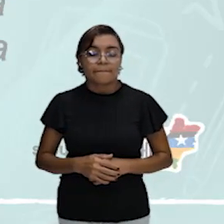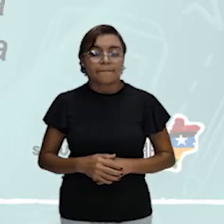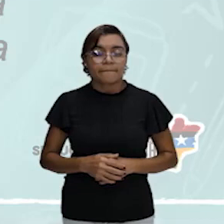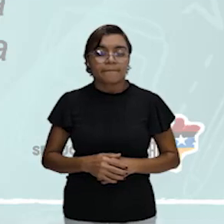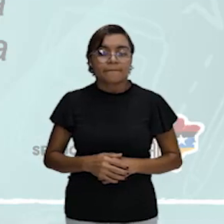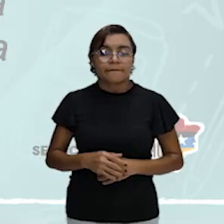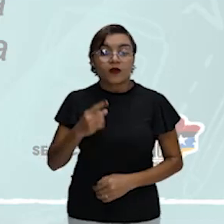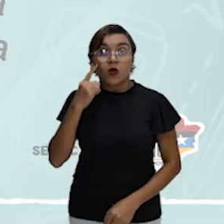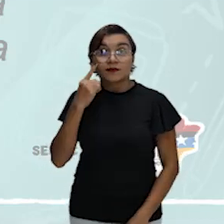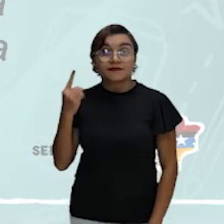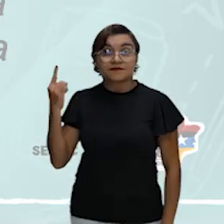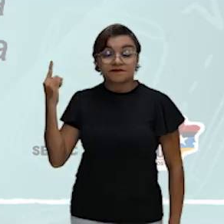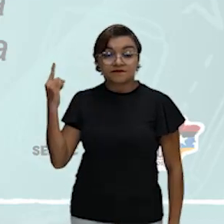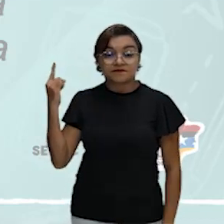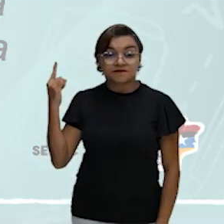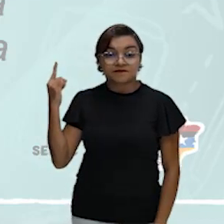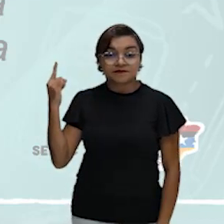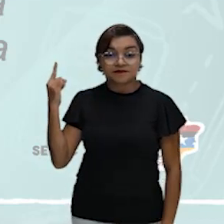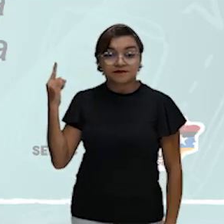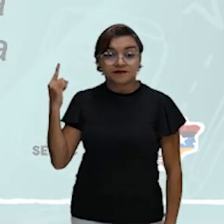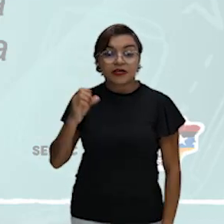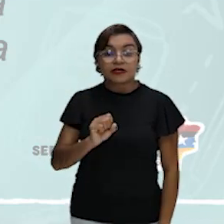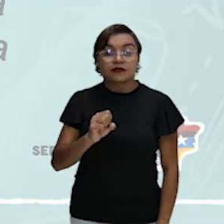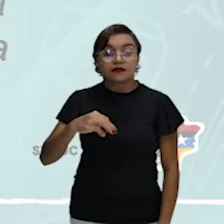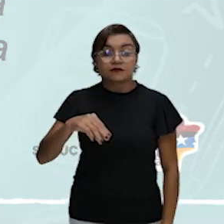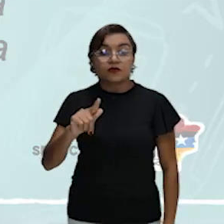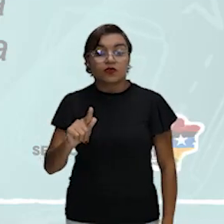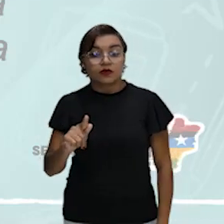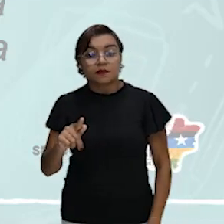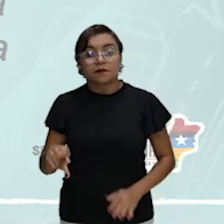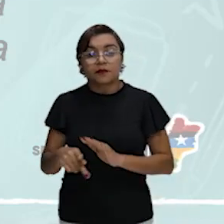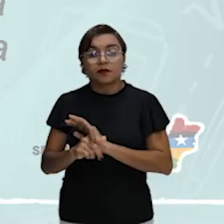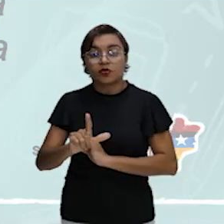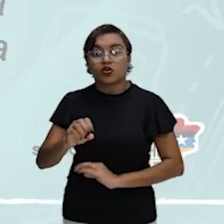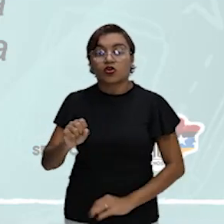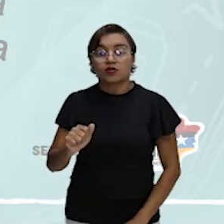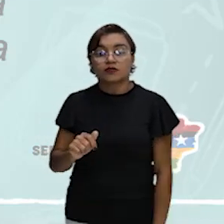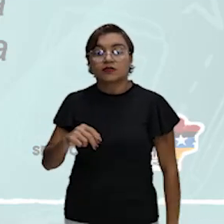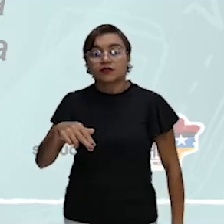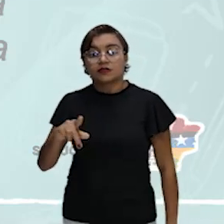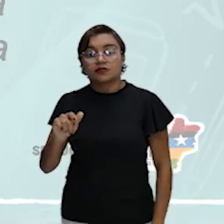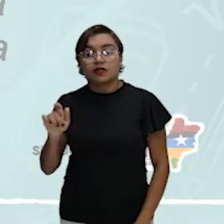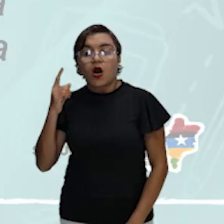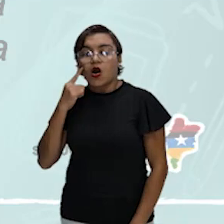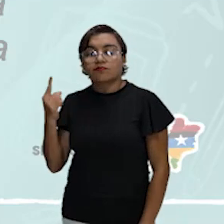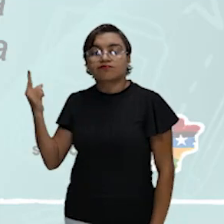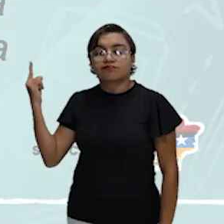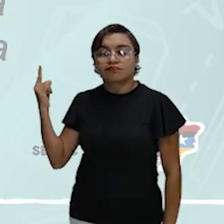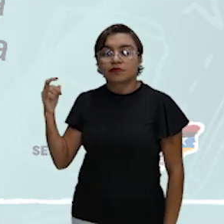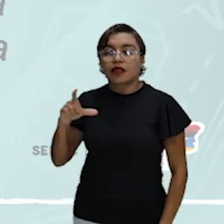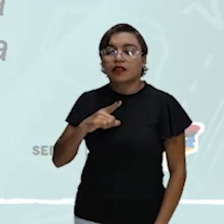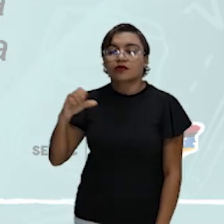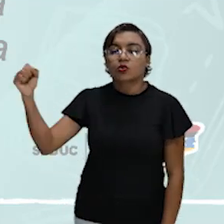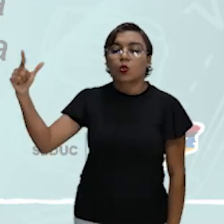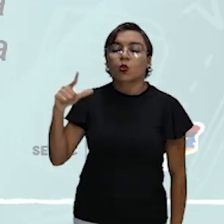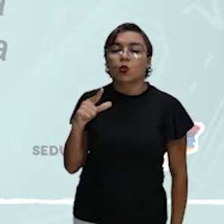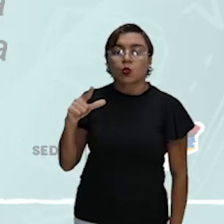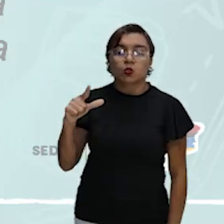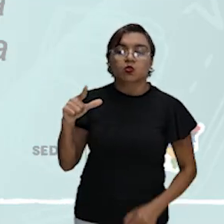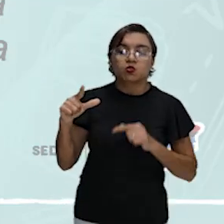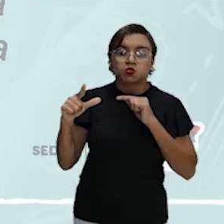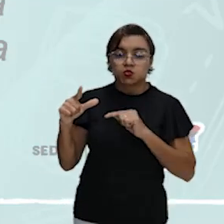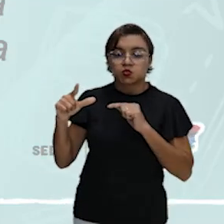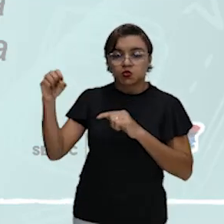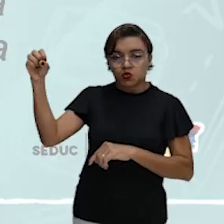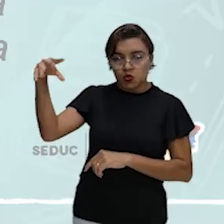Olha isso aí. O smog de Los Angeles é formado a partir da reação. Luz solar, né? E você tem aqui o